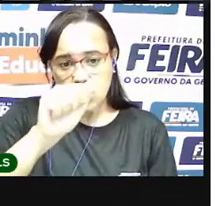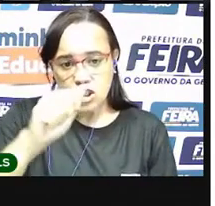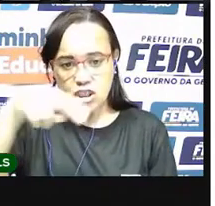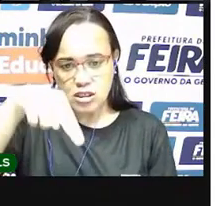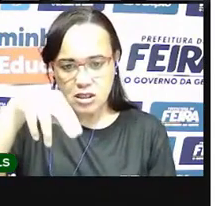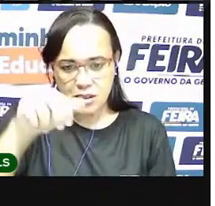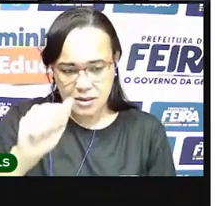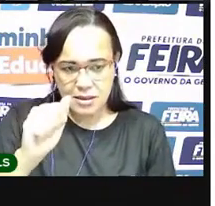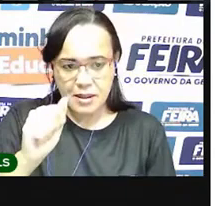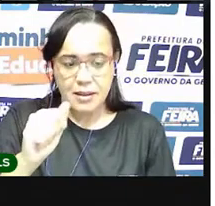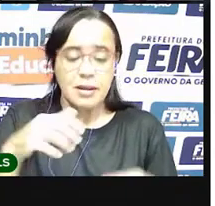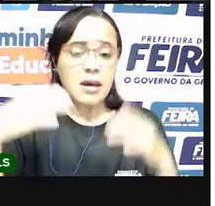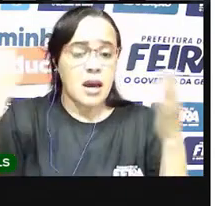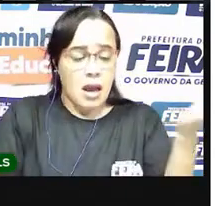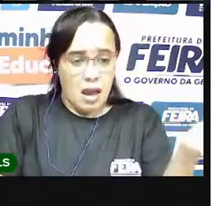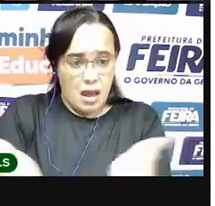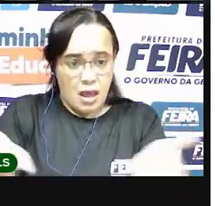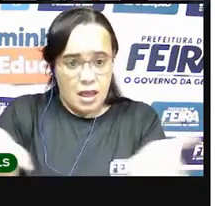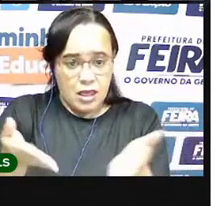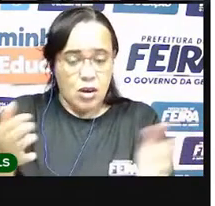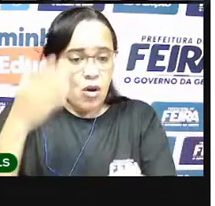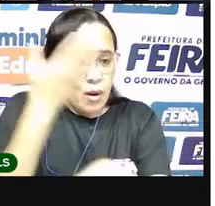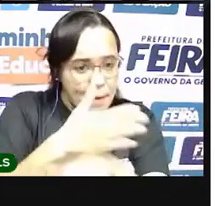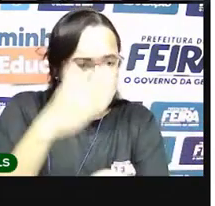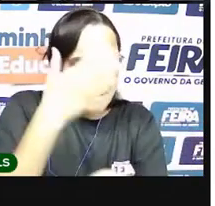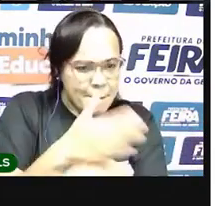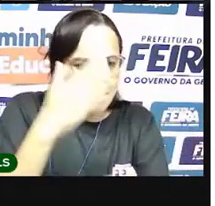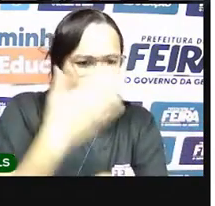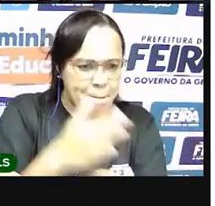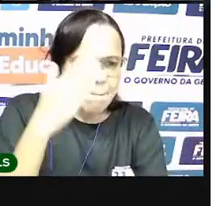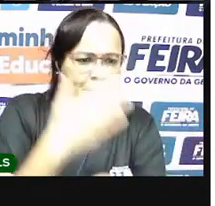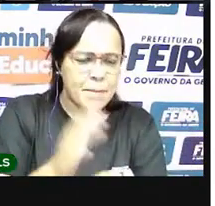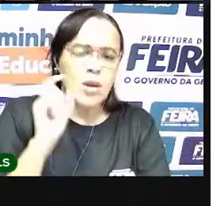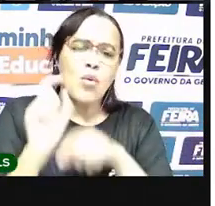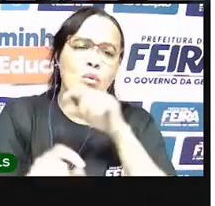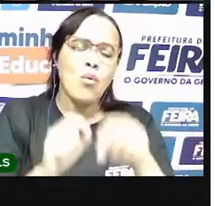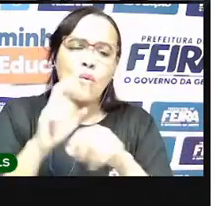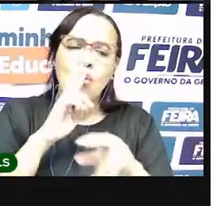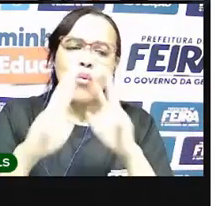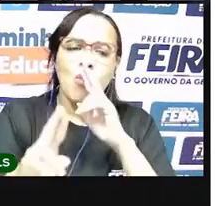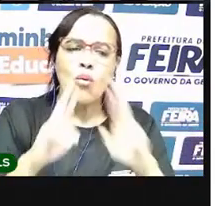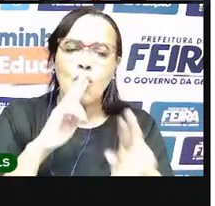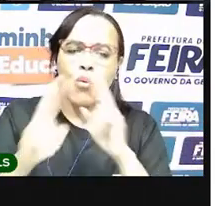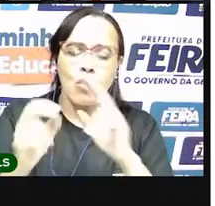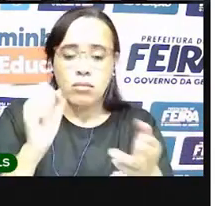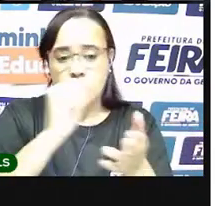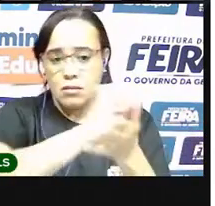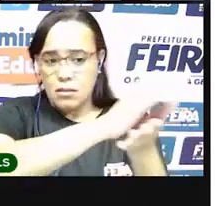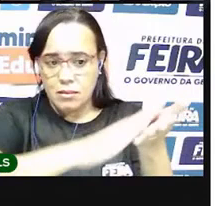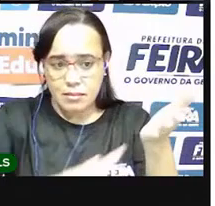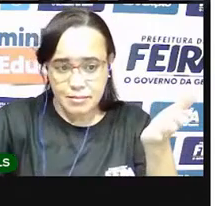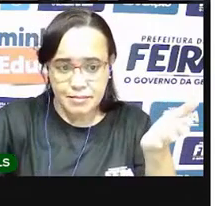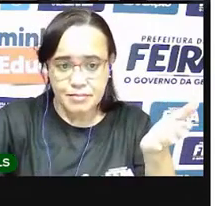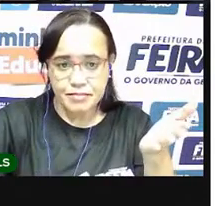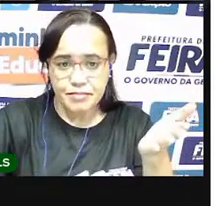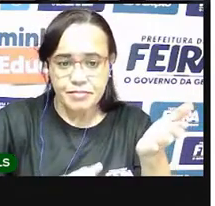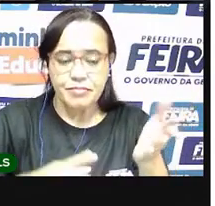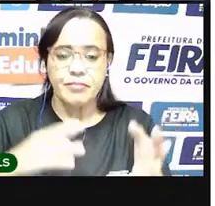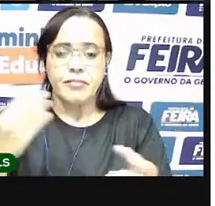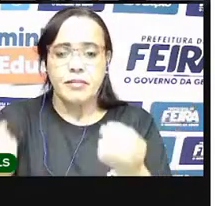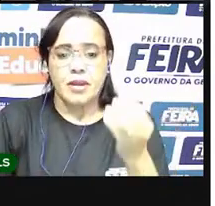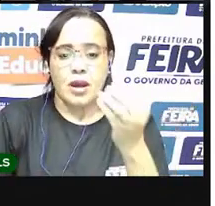Agora, crianças, vamos praticar. Vamos responder a atividade sobre formação